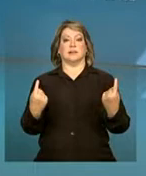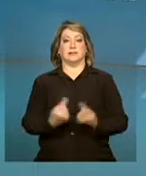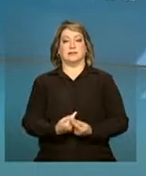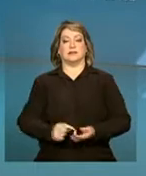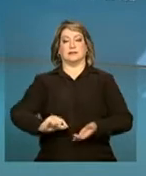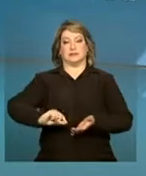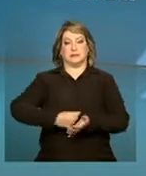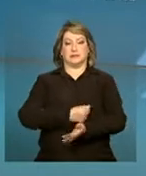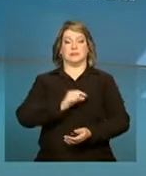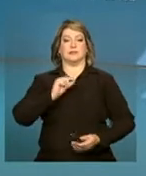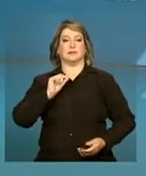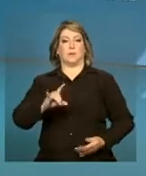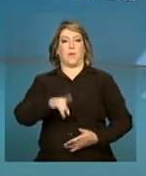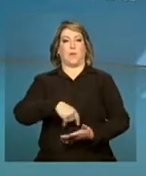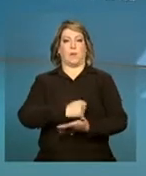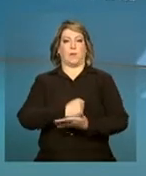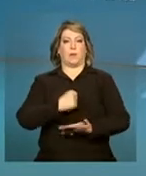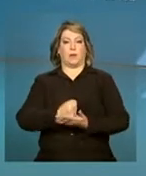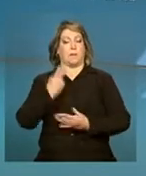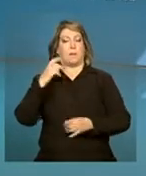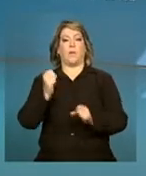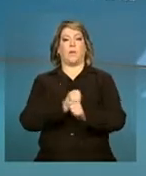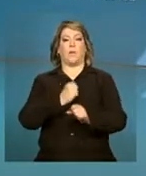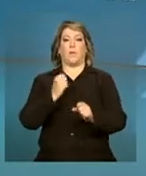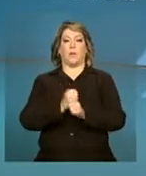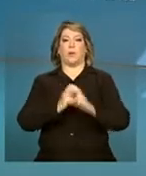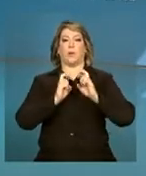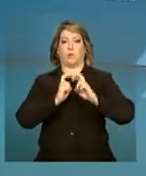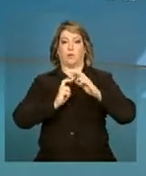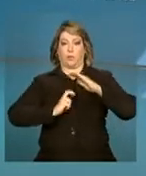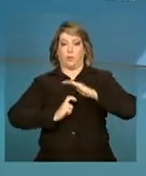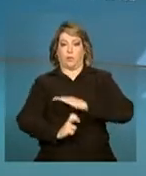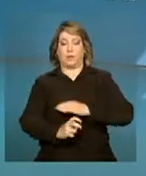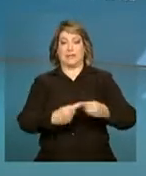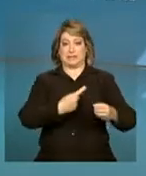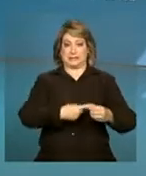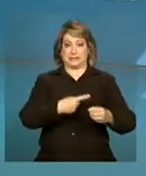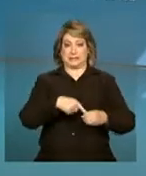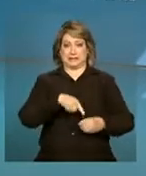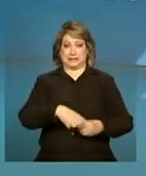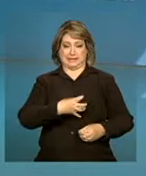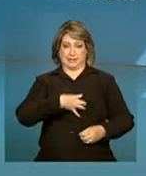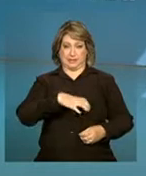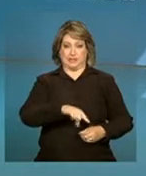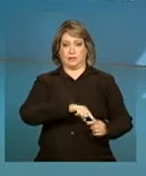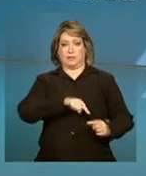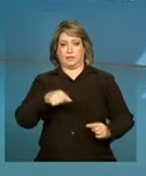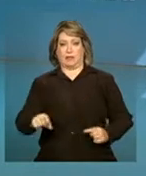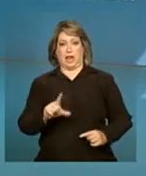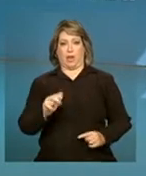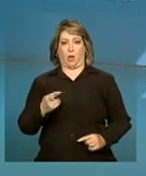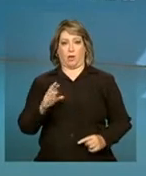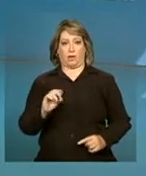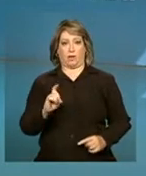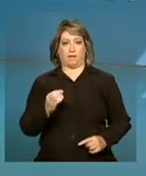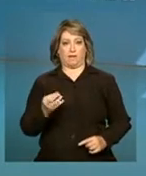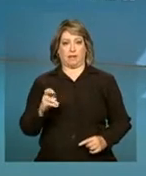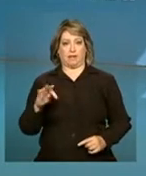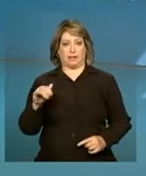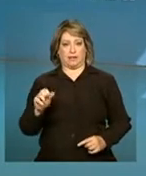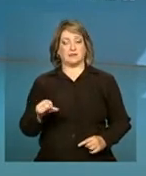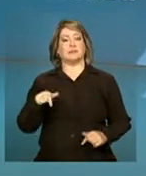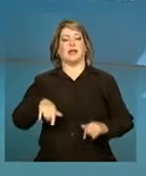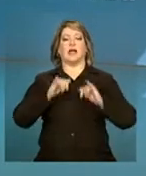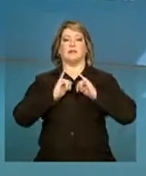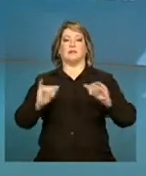assinatura do contrato para a construção do metrô entre as cidades de Salvador e Lauro de Freitas. No evento também vão